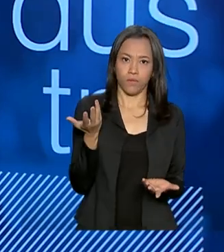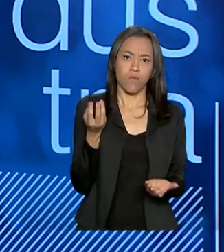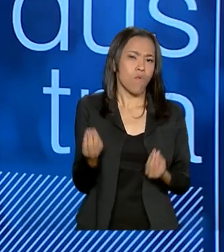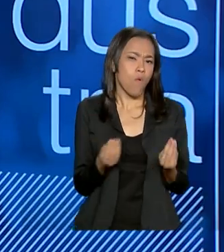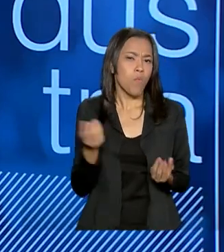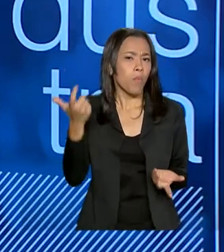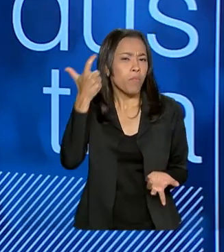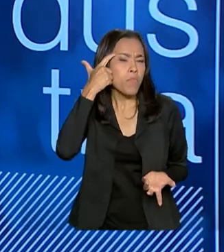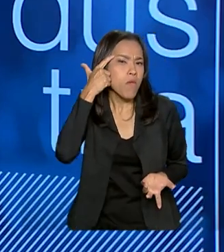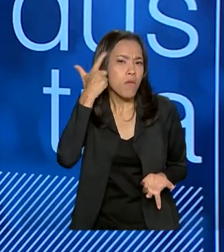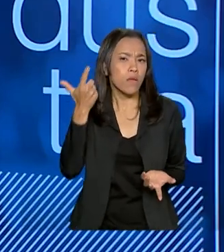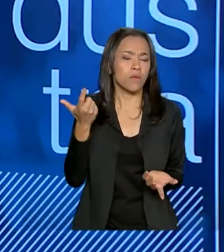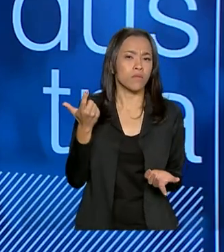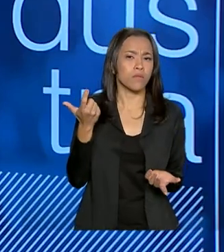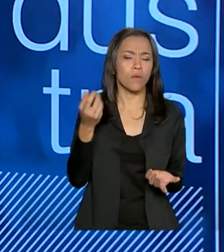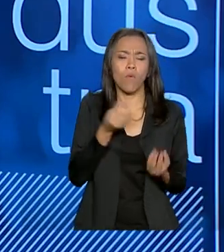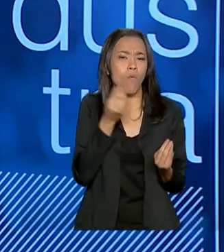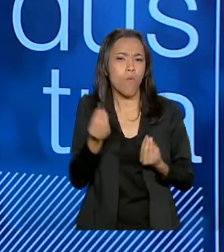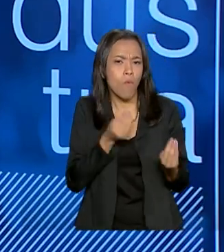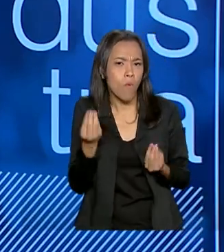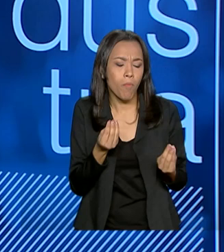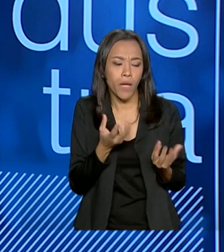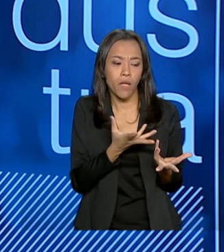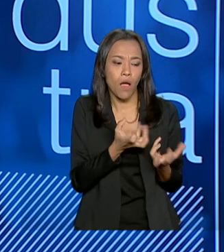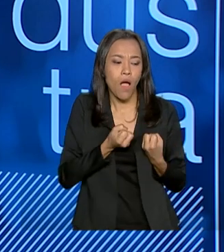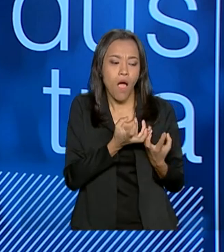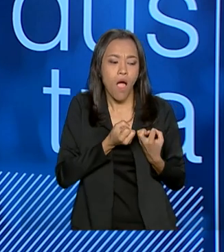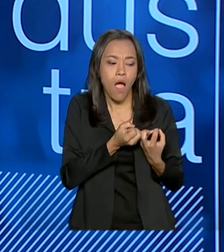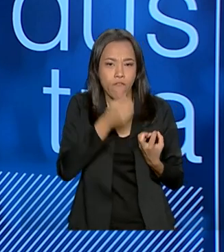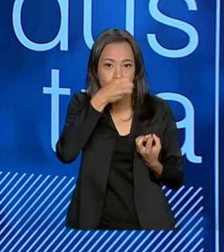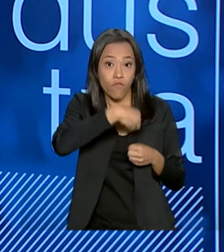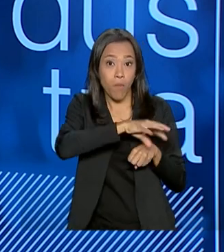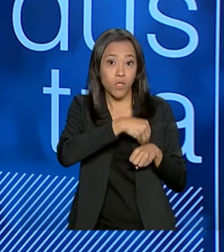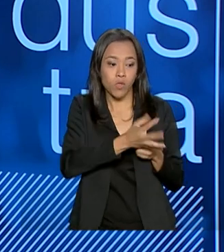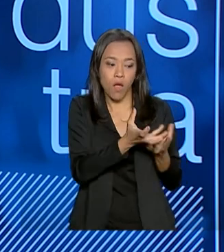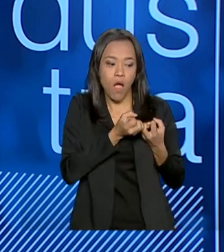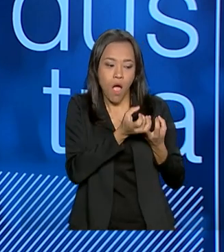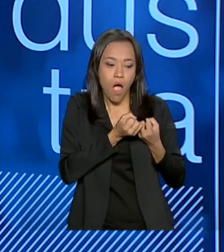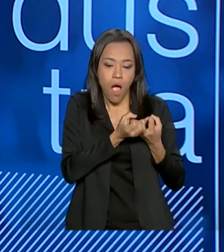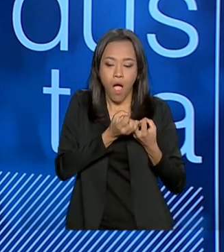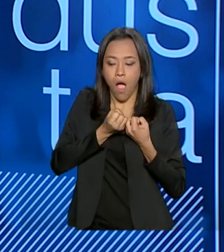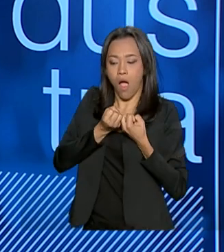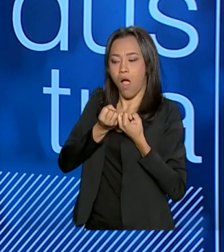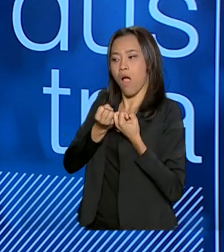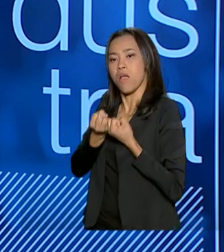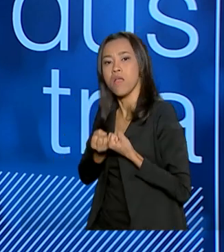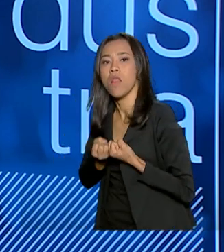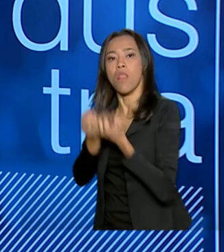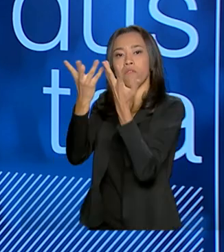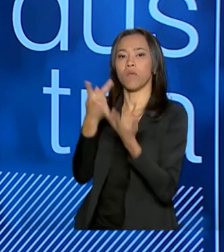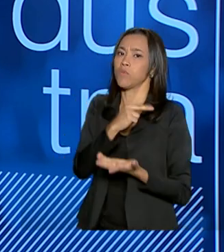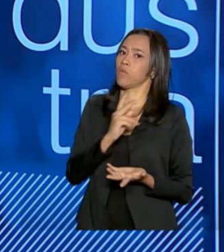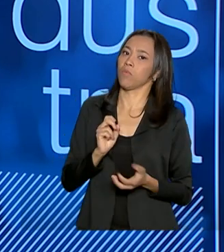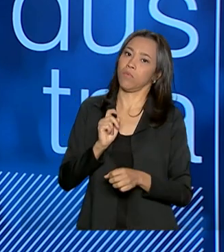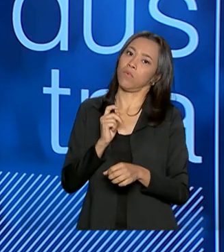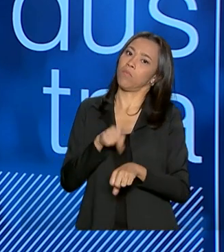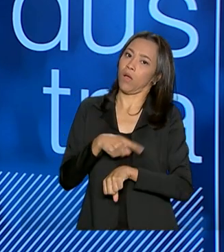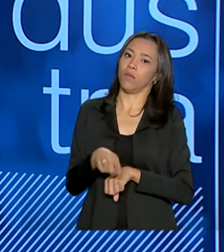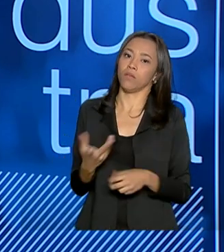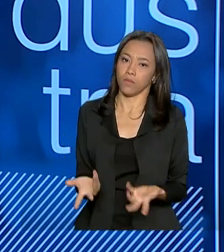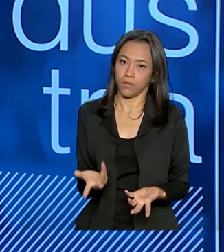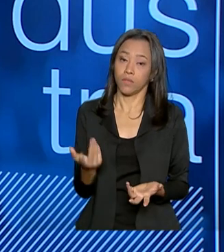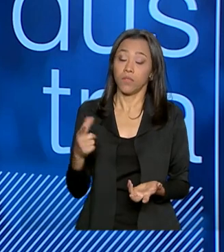pensa, de modo que ele possa abastecer com informações o governo ao qual ele representa aqui no nosso país. Então, eu tenho